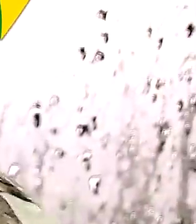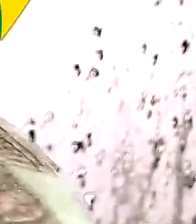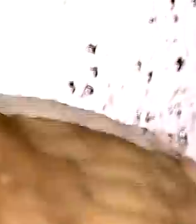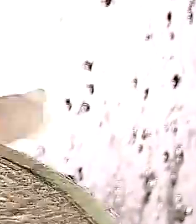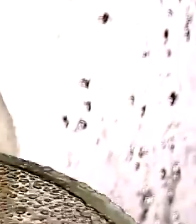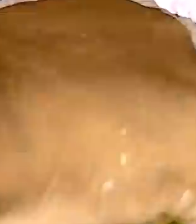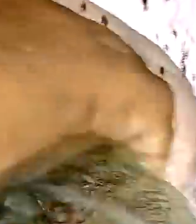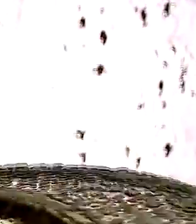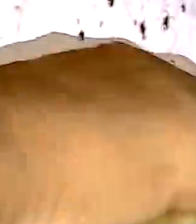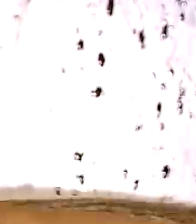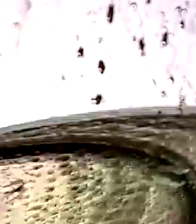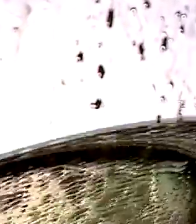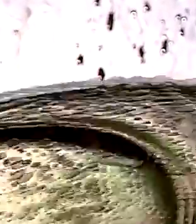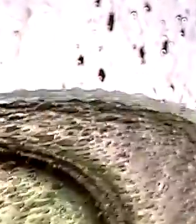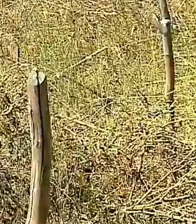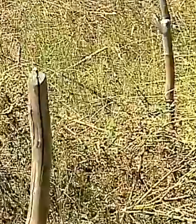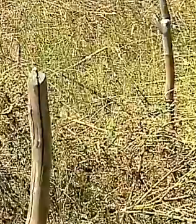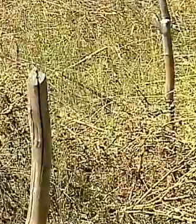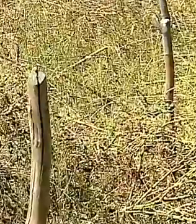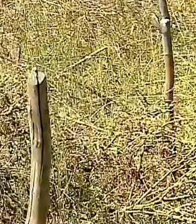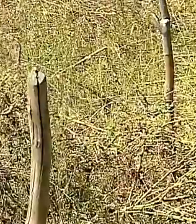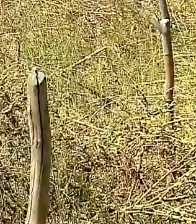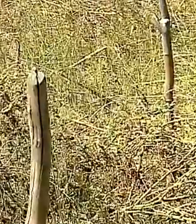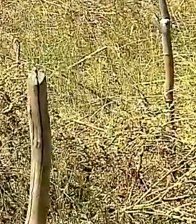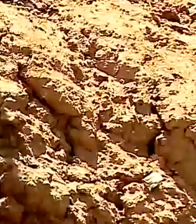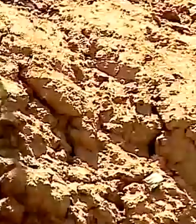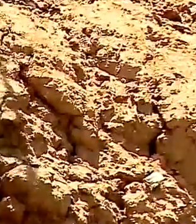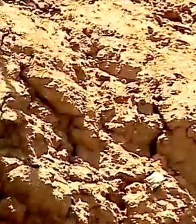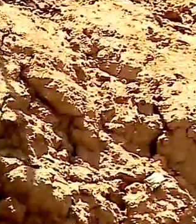O Brasil em